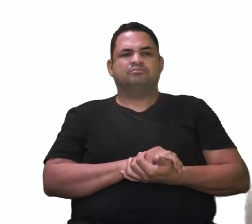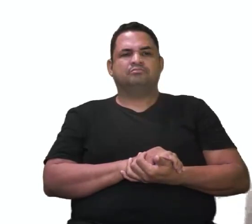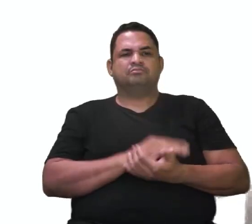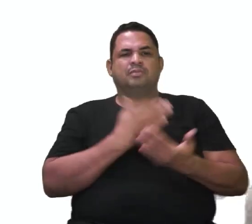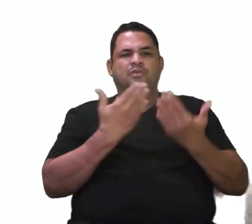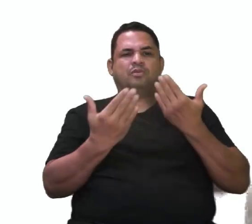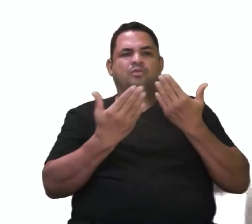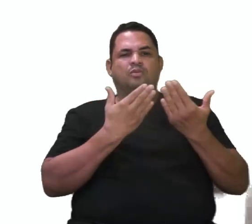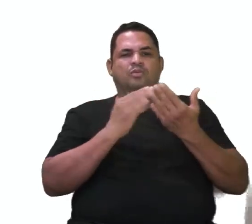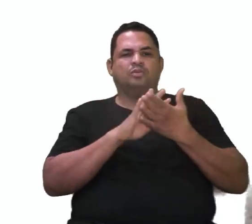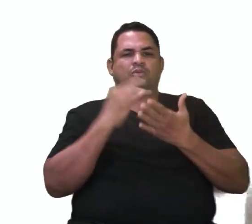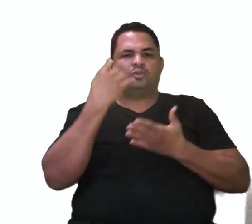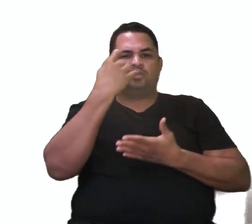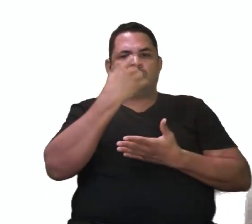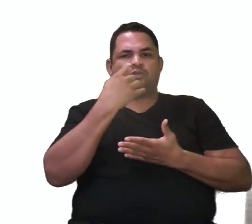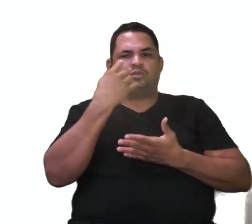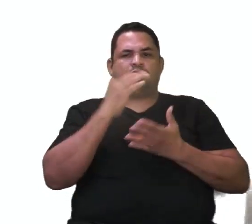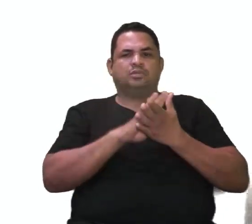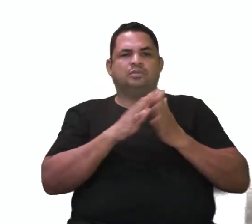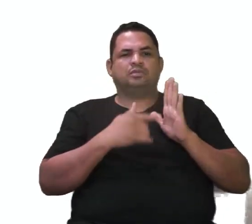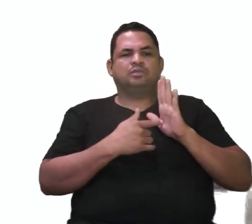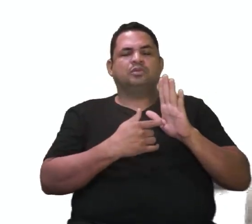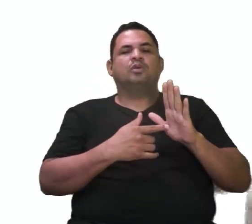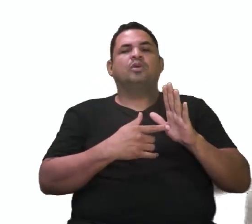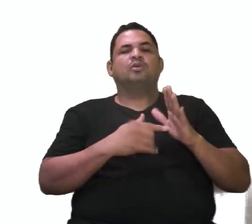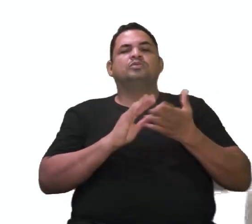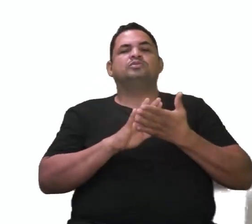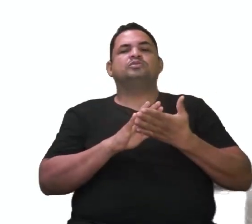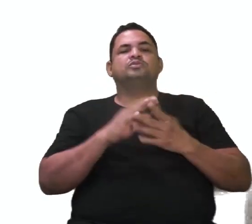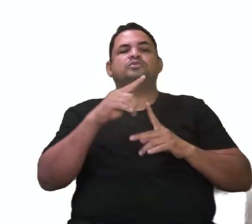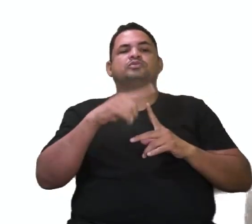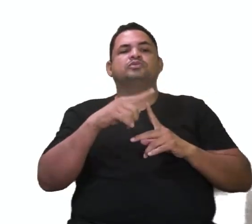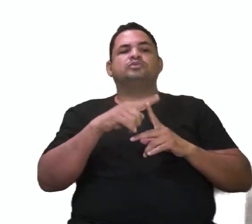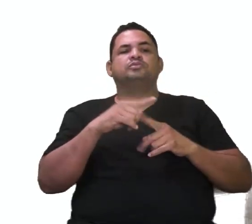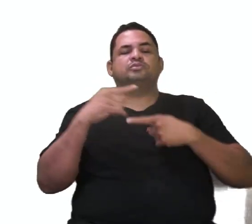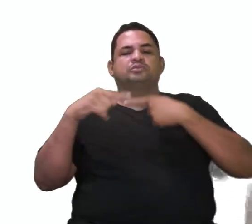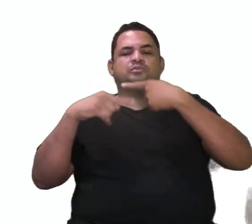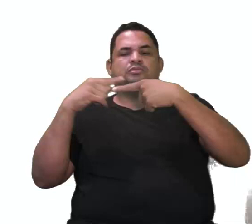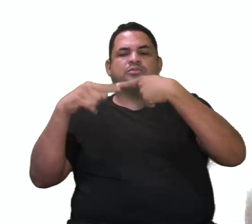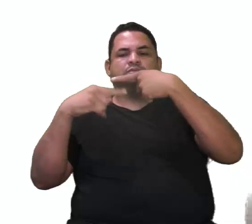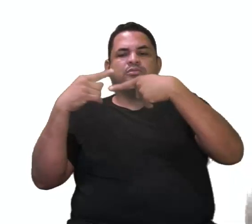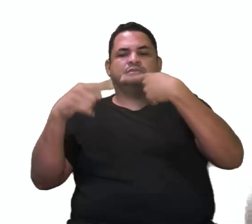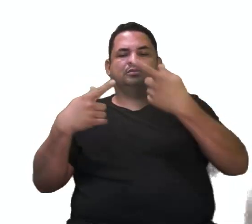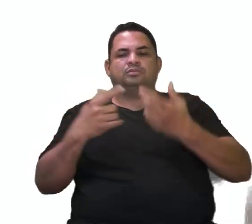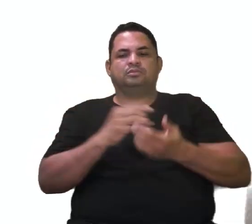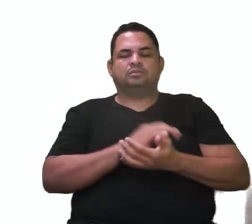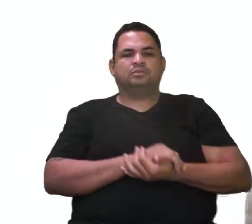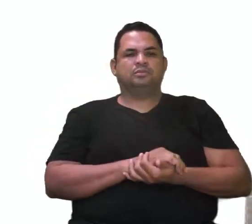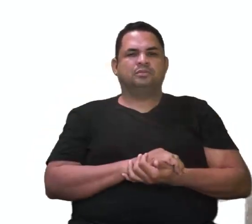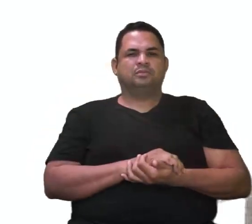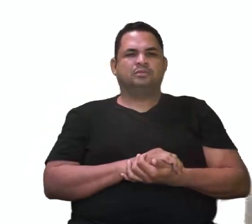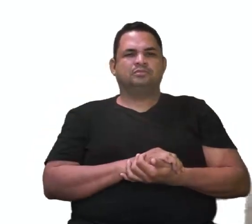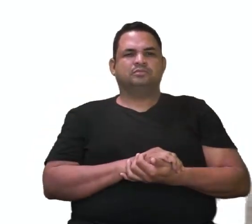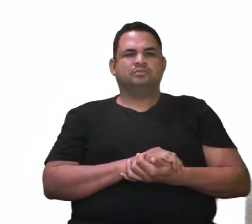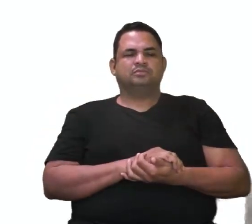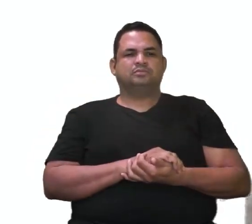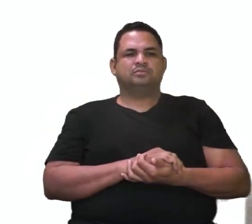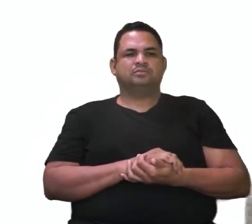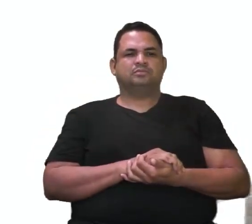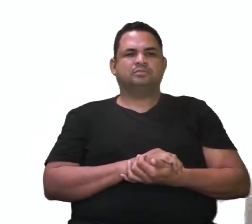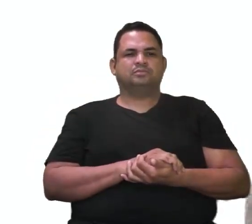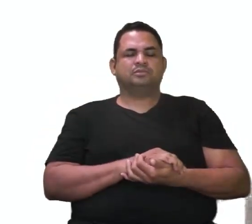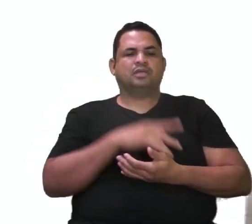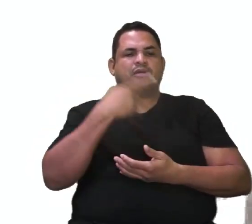A comparação dos olhos mencionada representa que tipo de evolução? Ah, tá, a gente prometia as outras escalas. Então, você